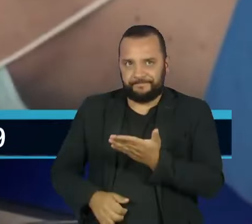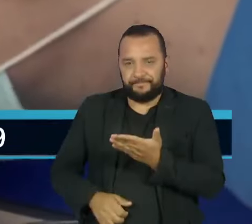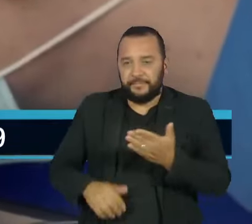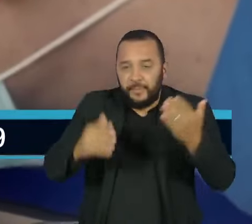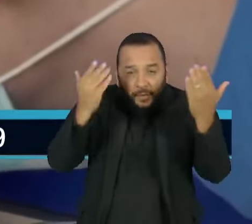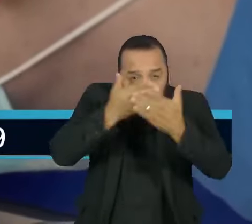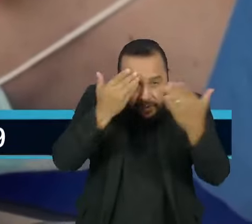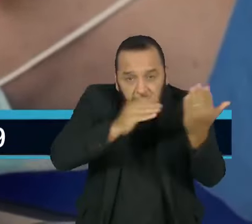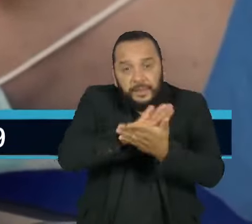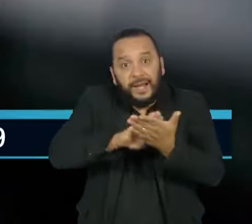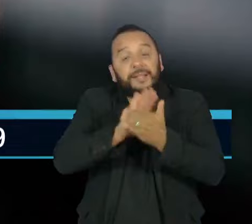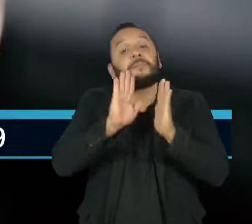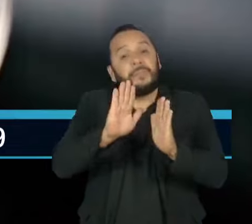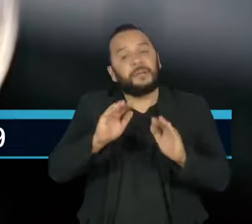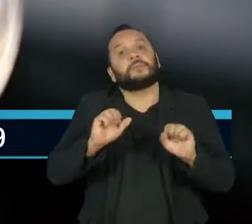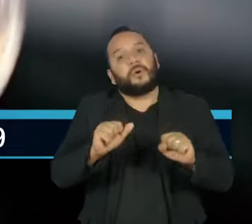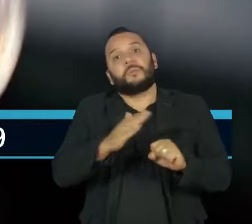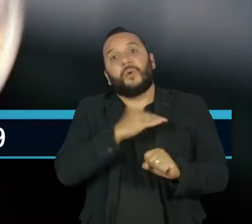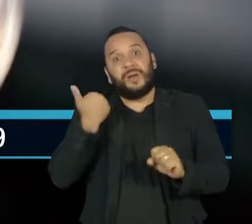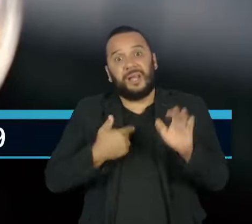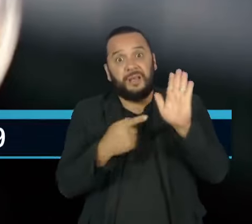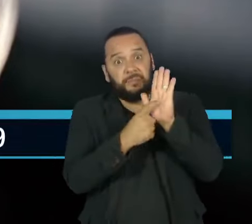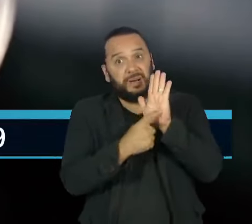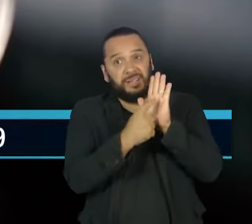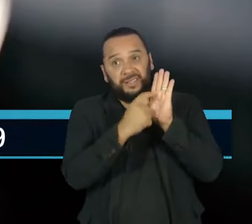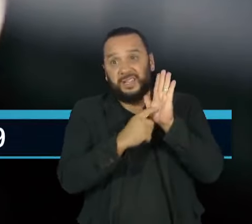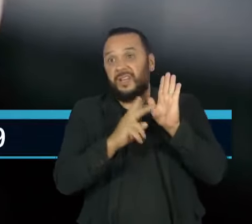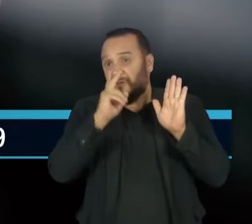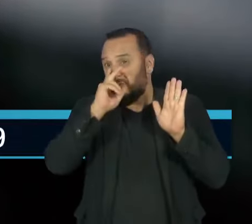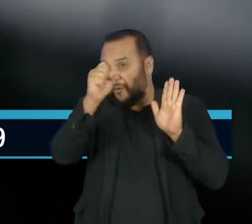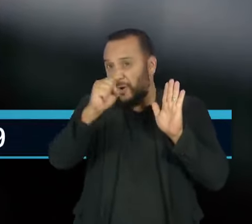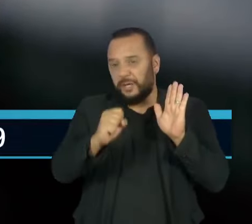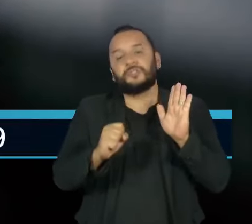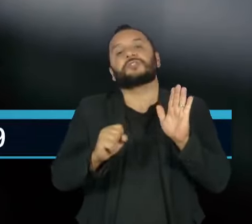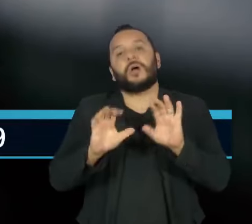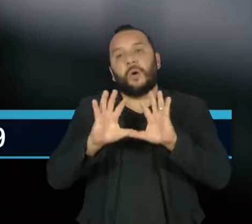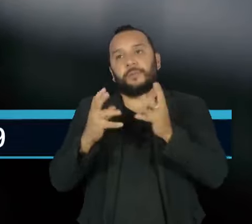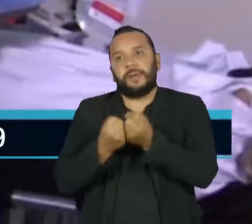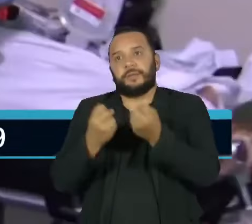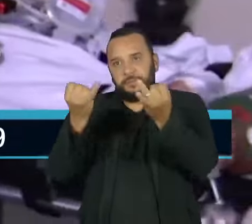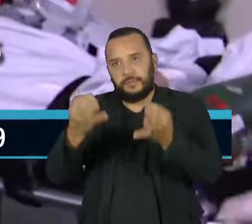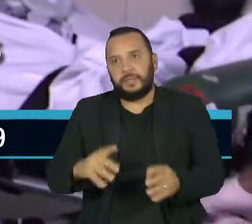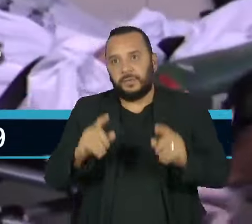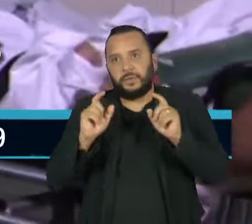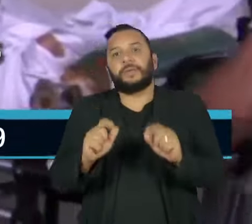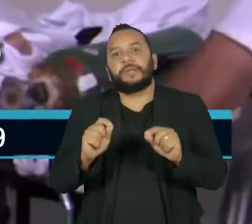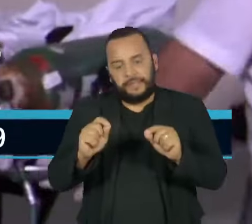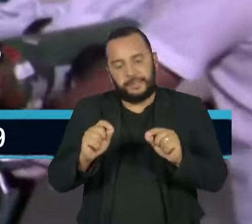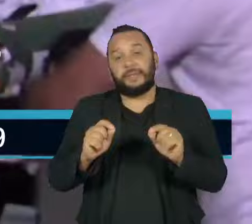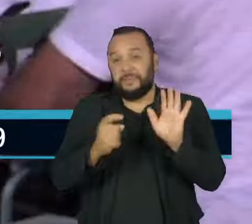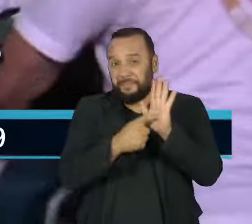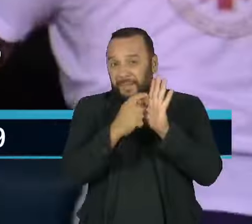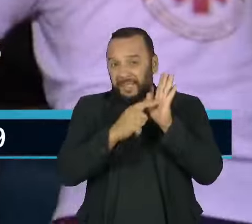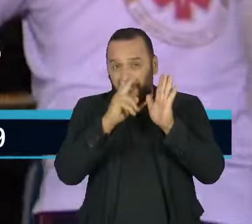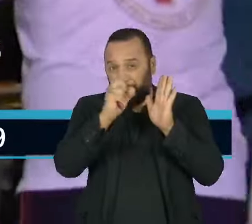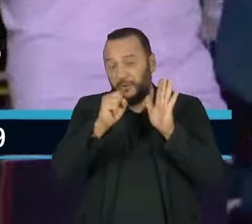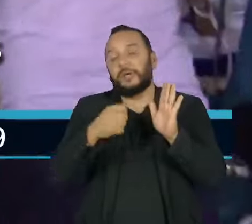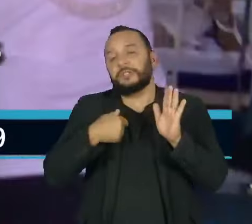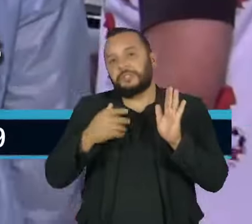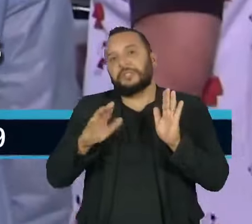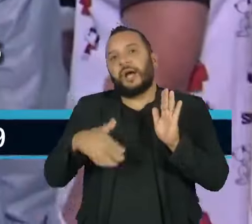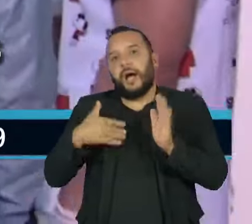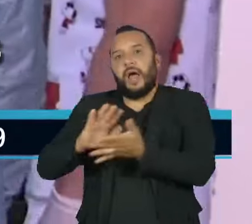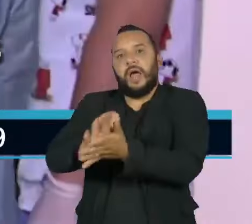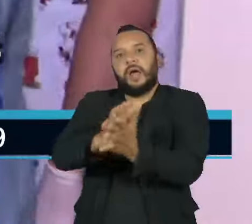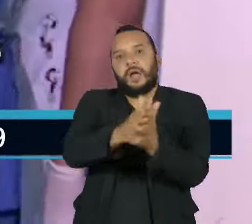Invisíveis e mortais. As superbactérias, segundo a Organização Mundial da Saúde, foram responsáveis pela morte de mais de um